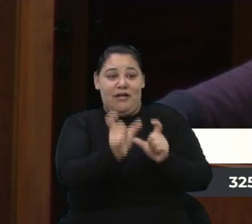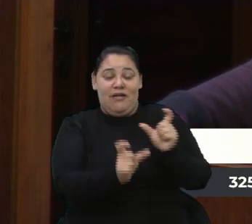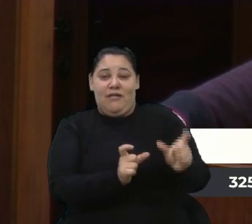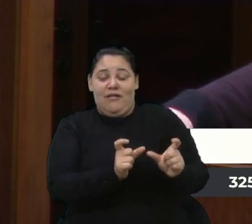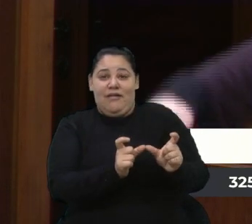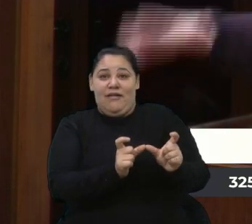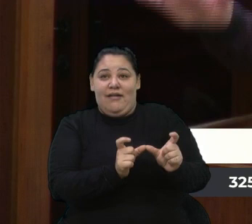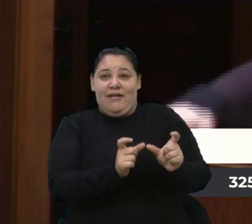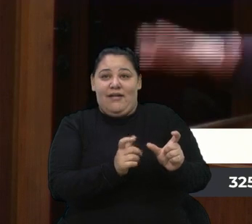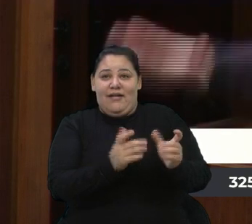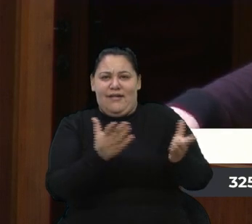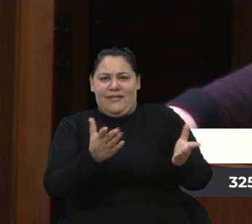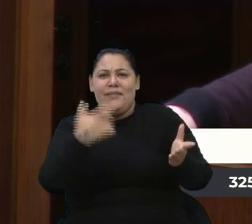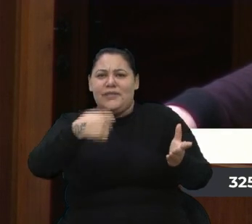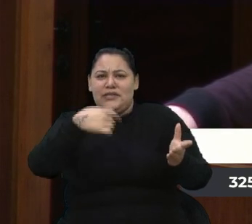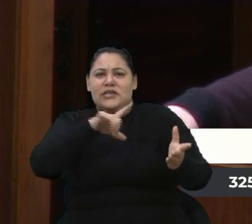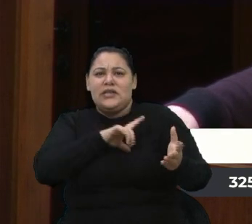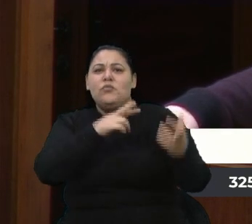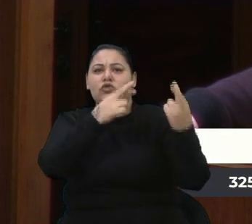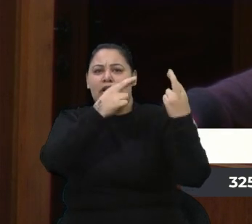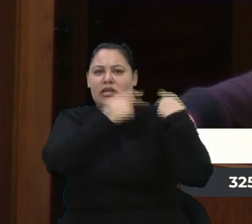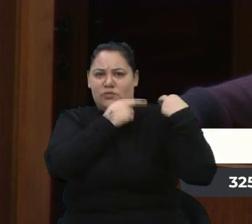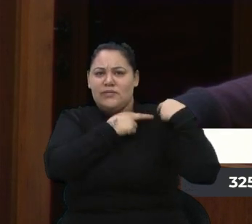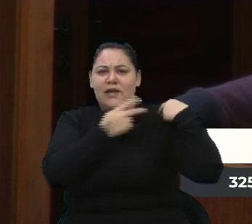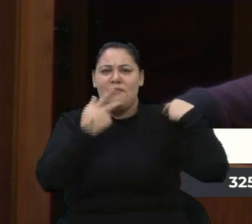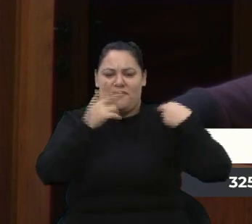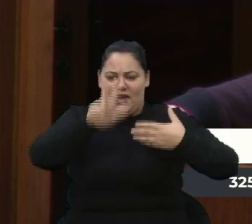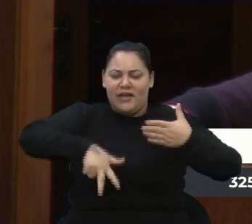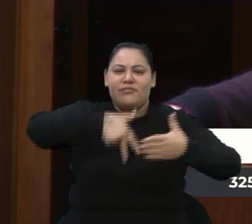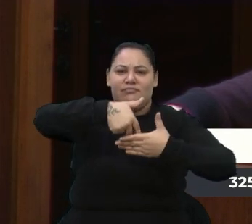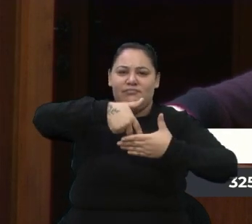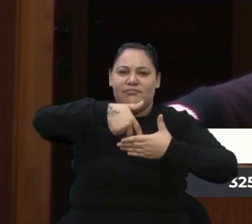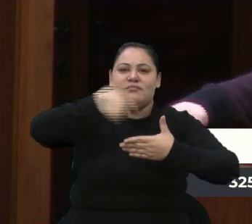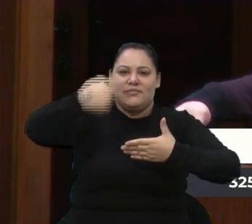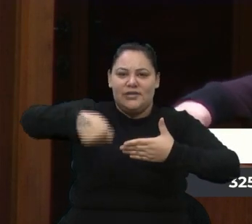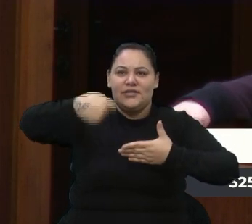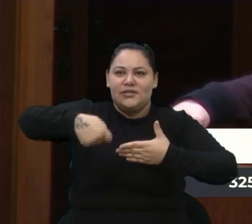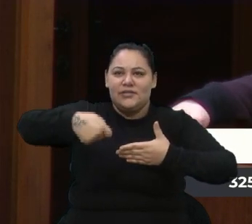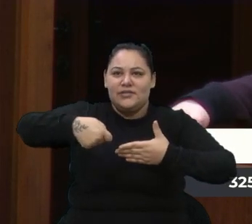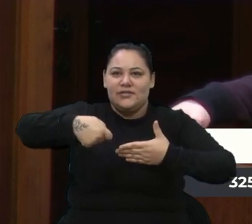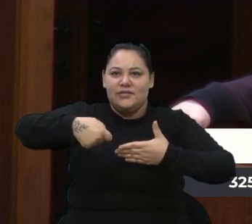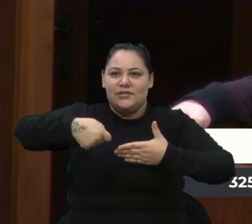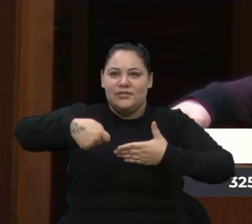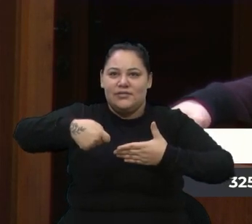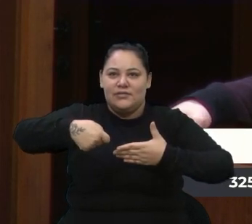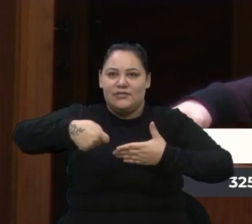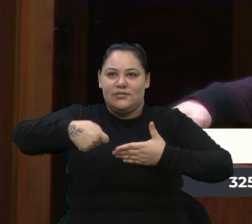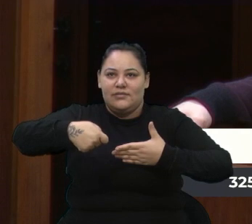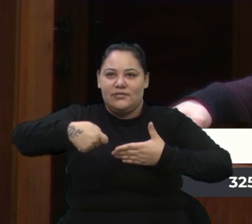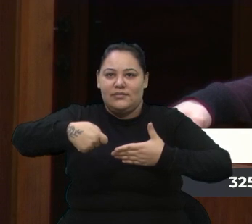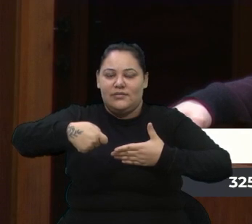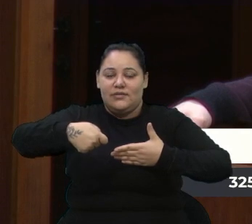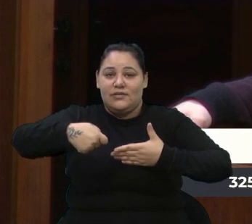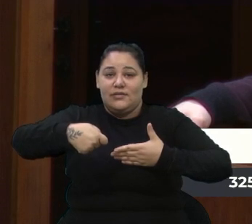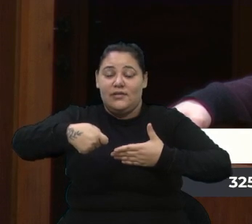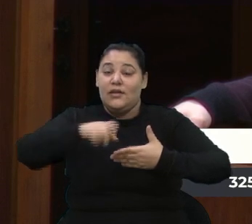Tem que se ter muita responsabilidade para se falar nessa tribuna mesmo. E para não falar em verdades.